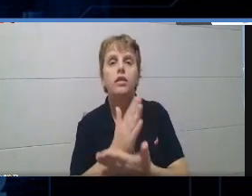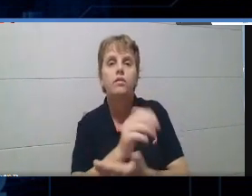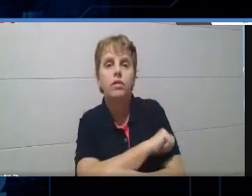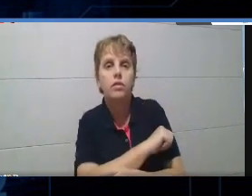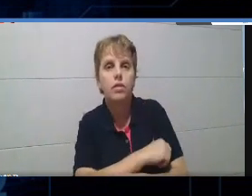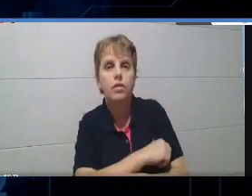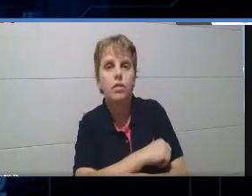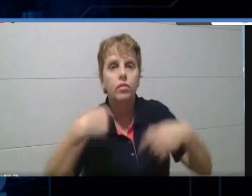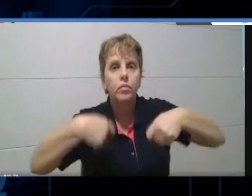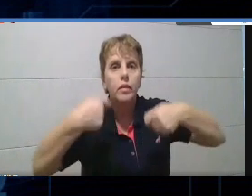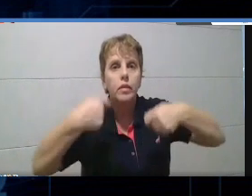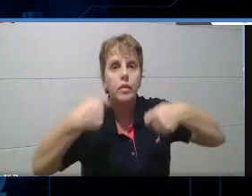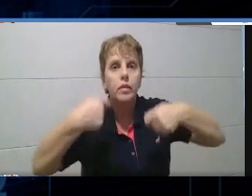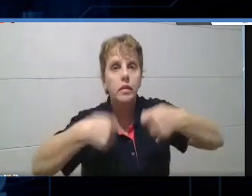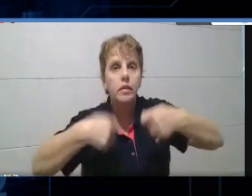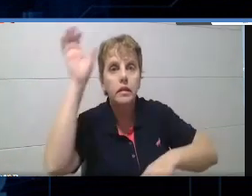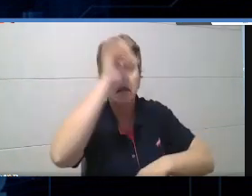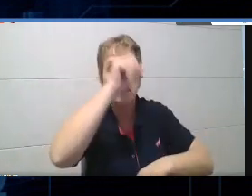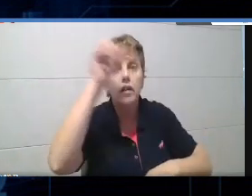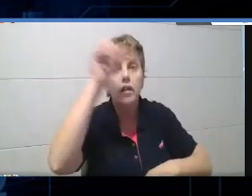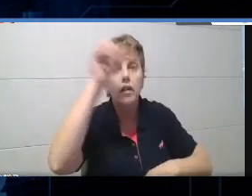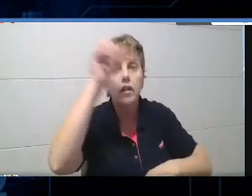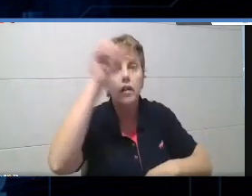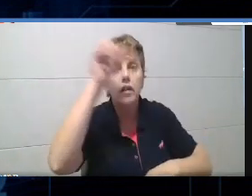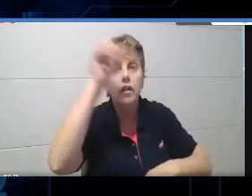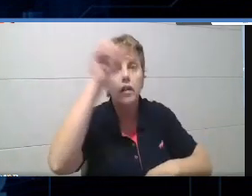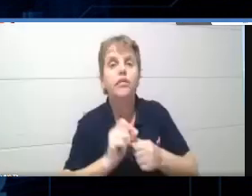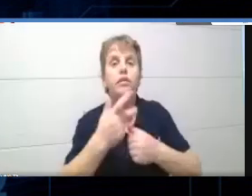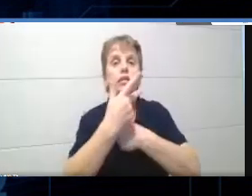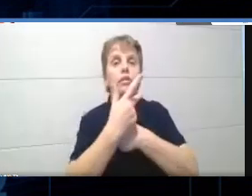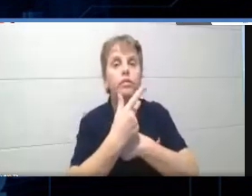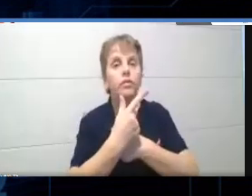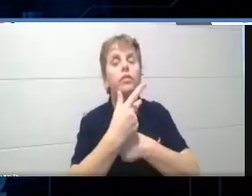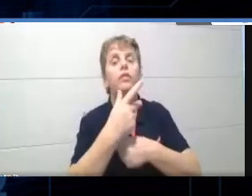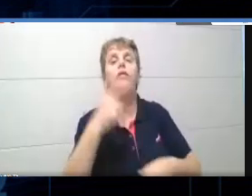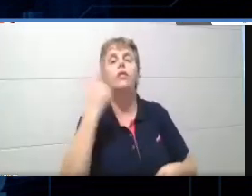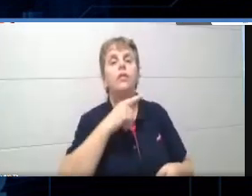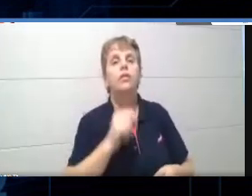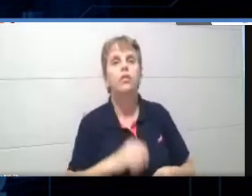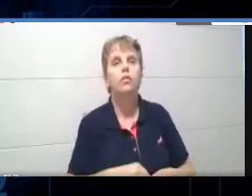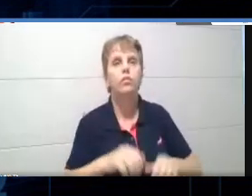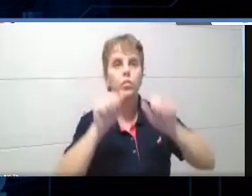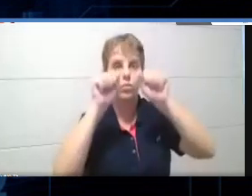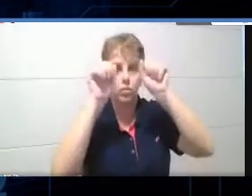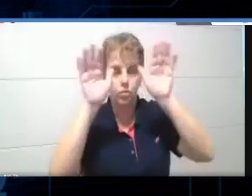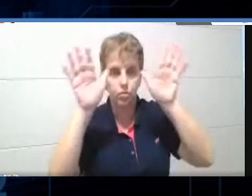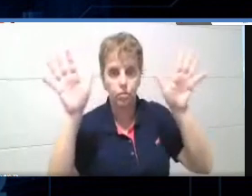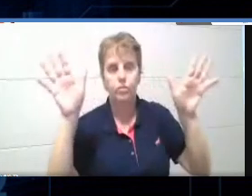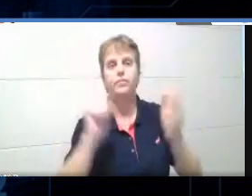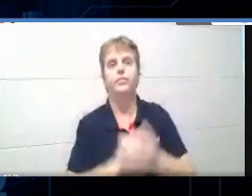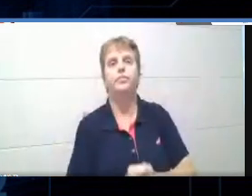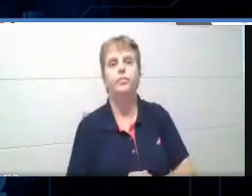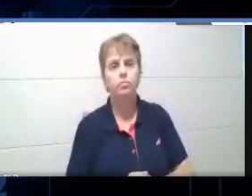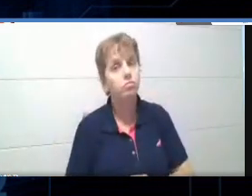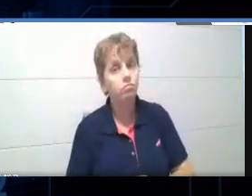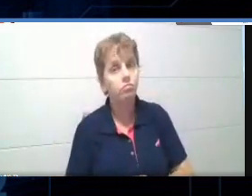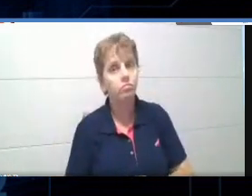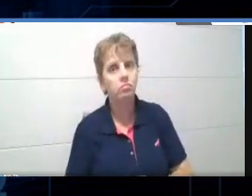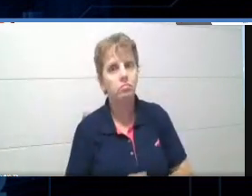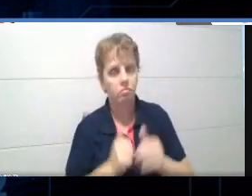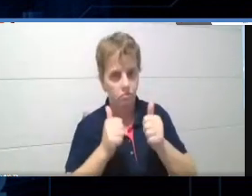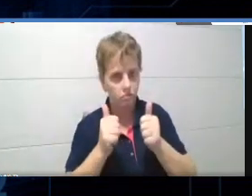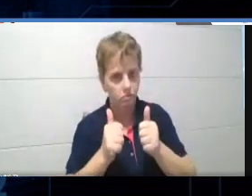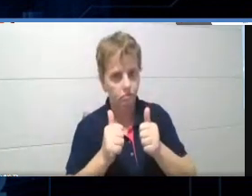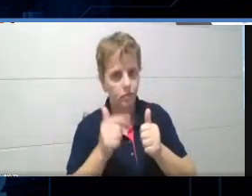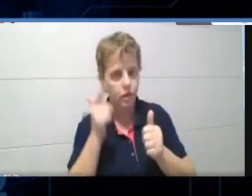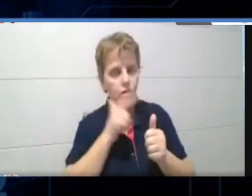tanta coisa, que o universo, ele vai ficar tão maior do que apenas numa lista, tá? Tudo bem? Vocês estão me